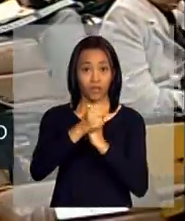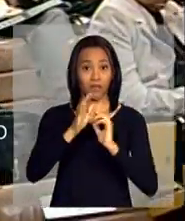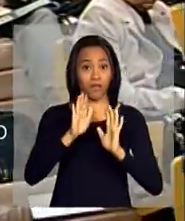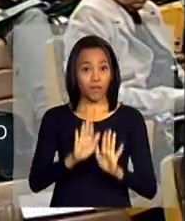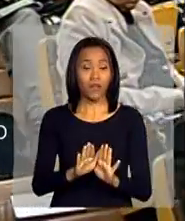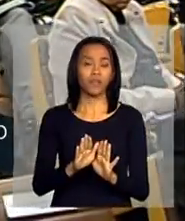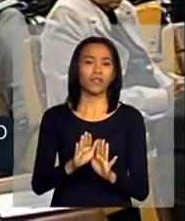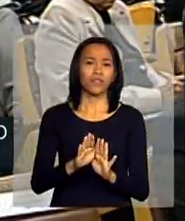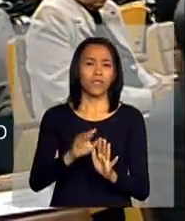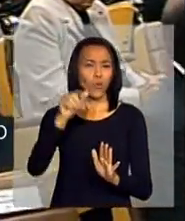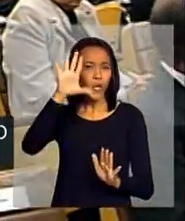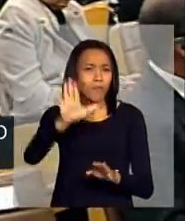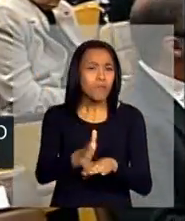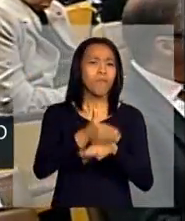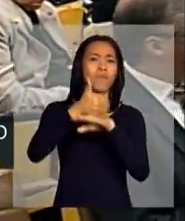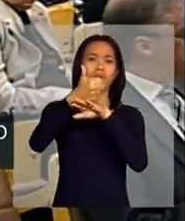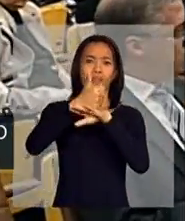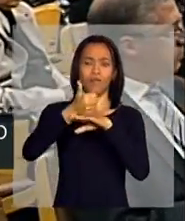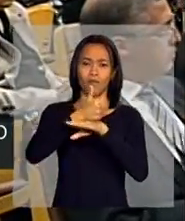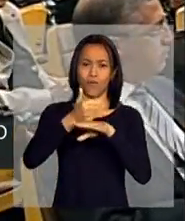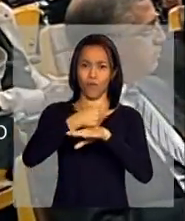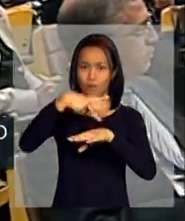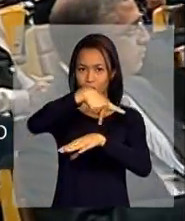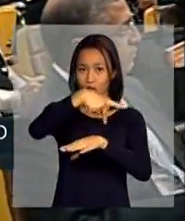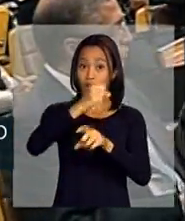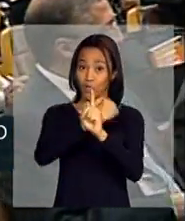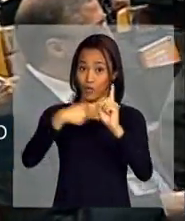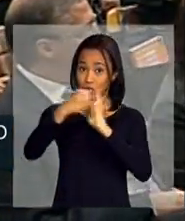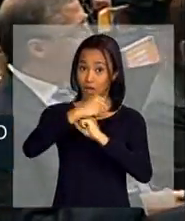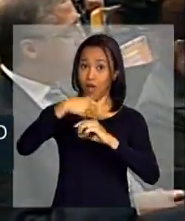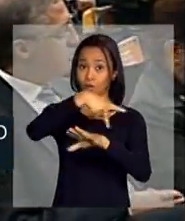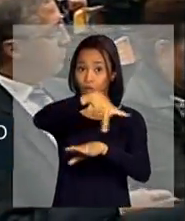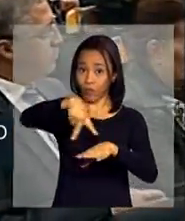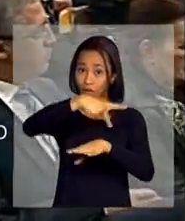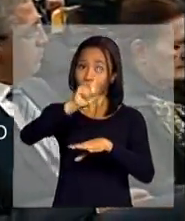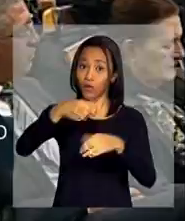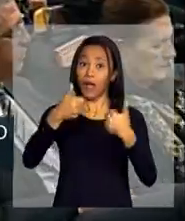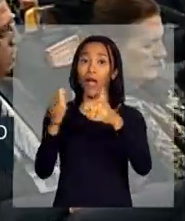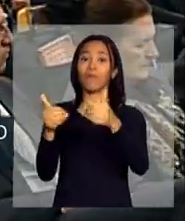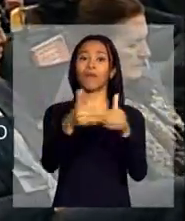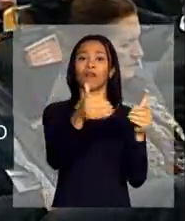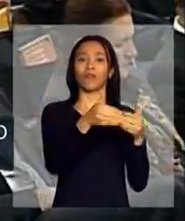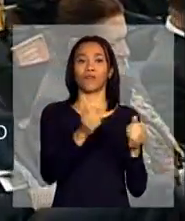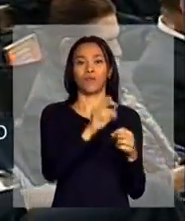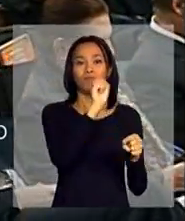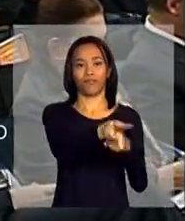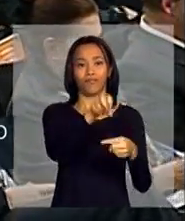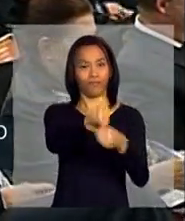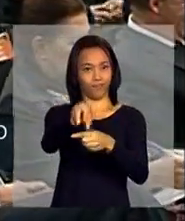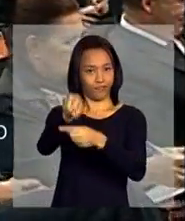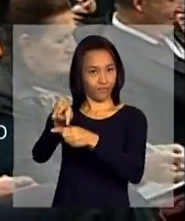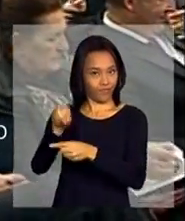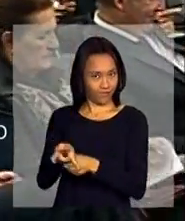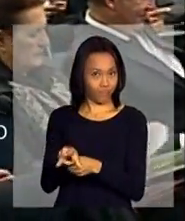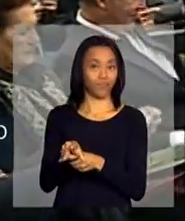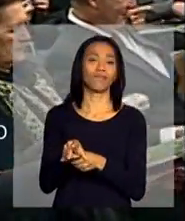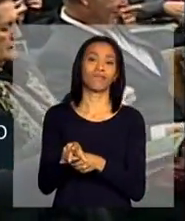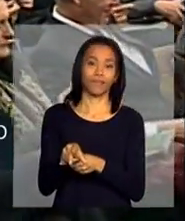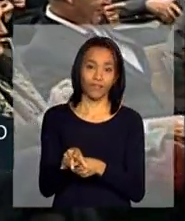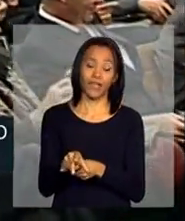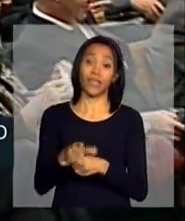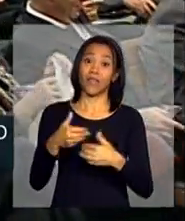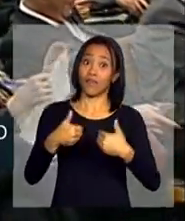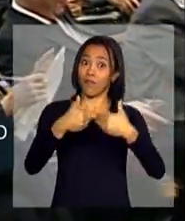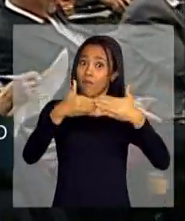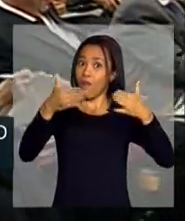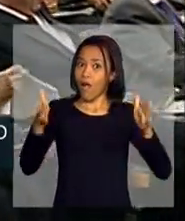mais melhorou a condição social do país foi a criação de emprego. E emprego, muito desse emprego